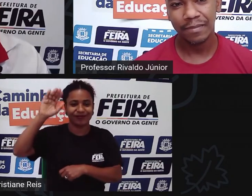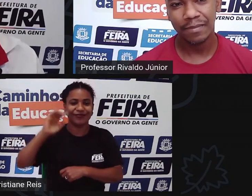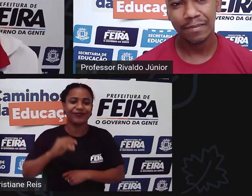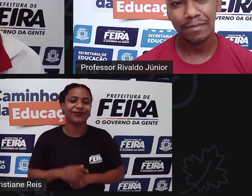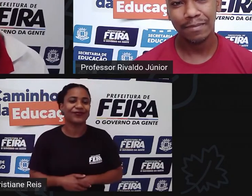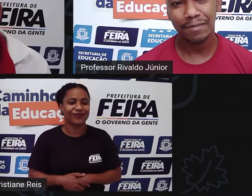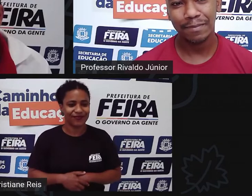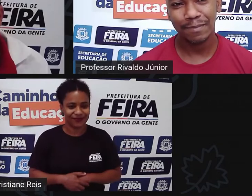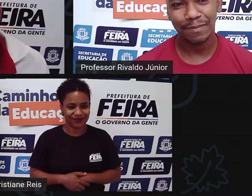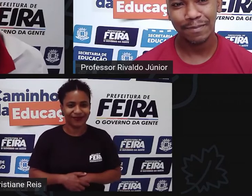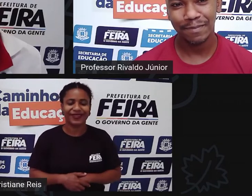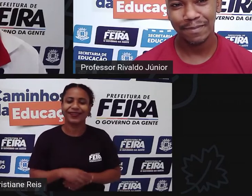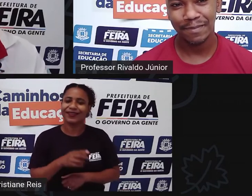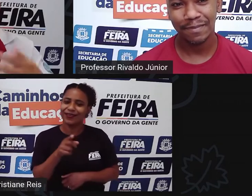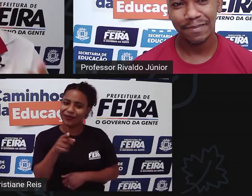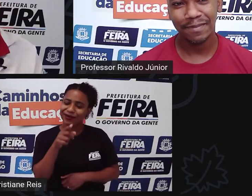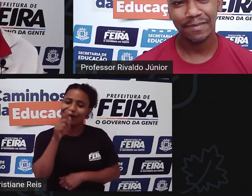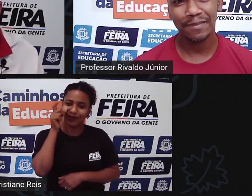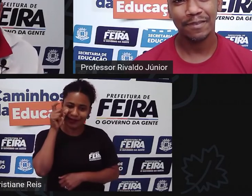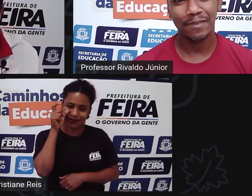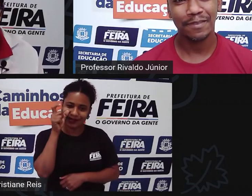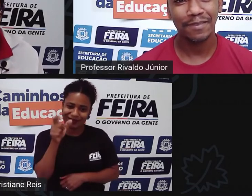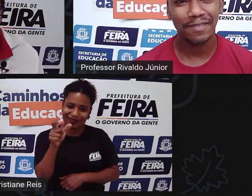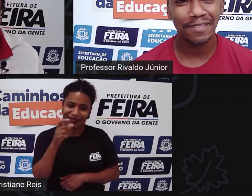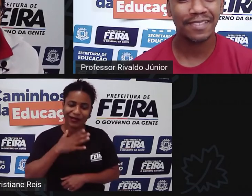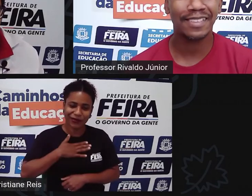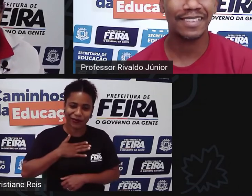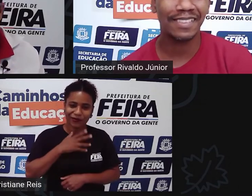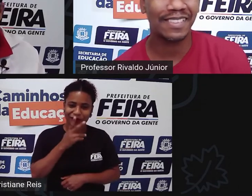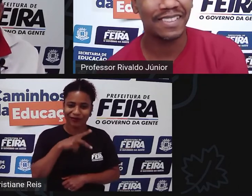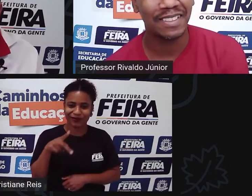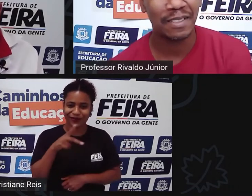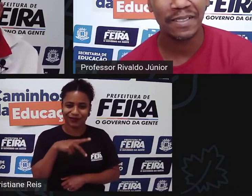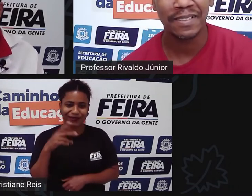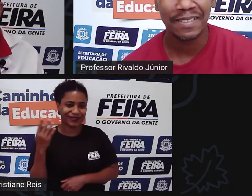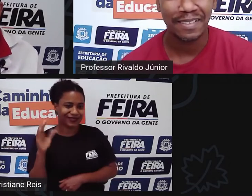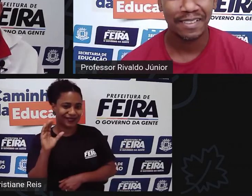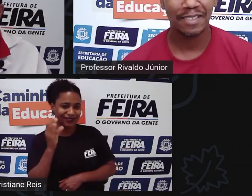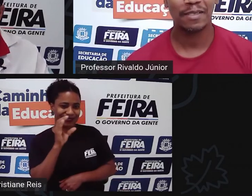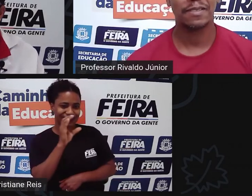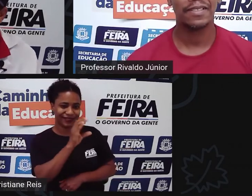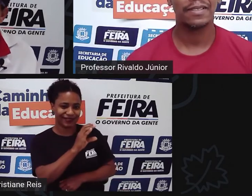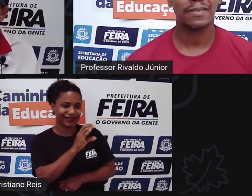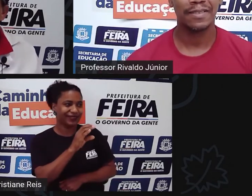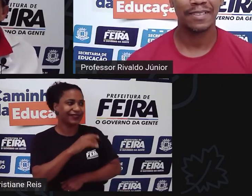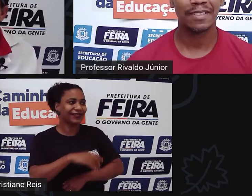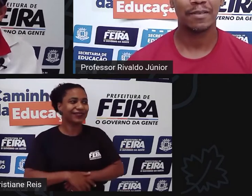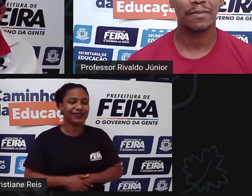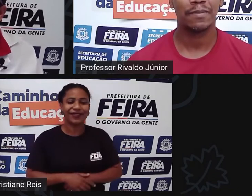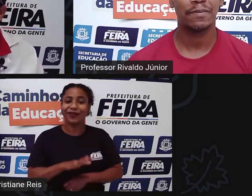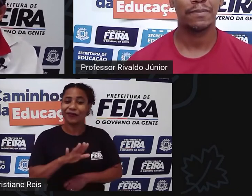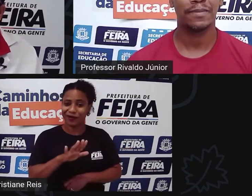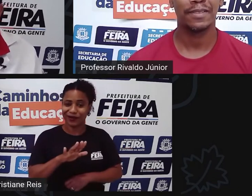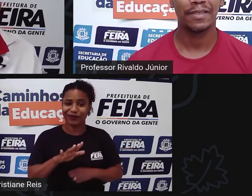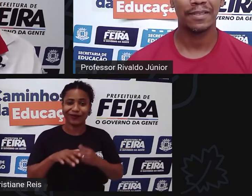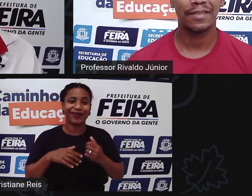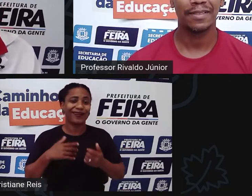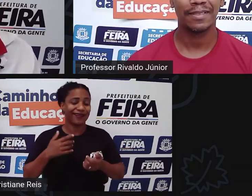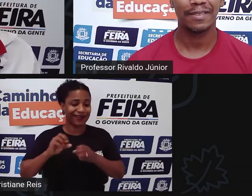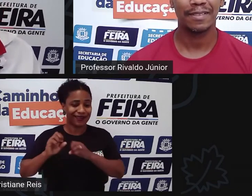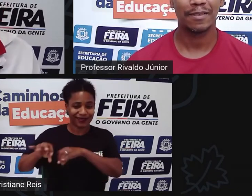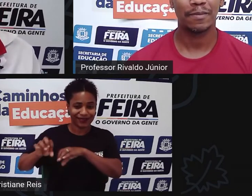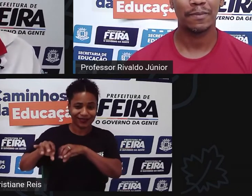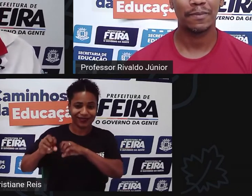é engraçado isso por exemplo eu sou professor de ciências e a gente observa que quando vai ter aula de educação física para